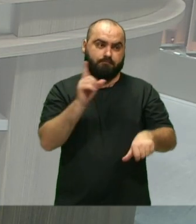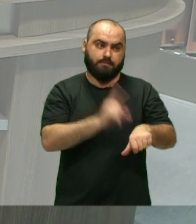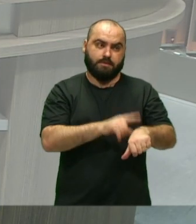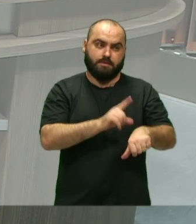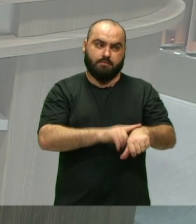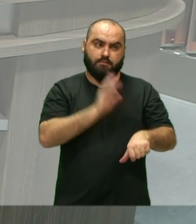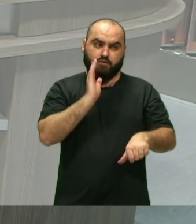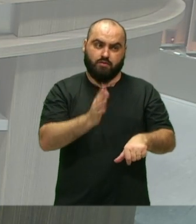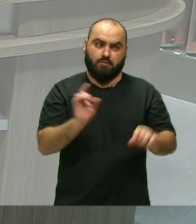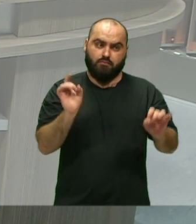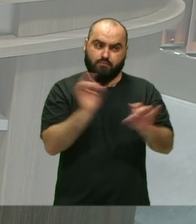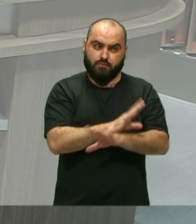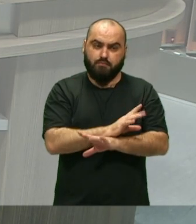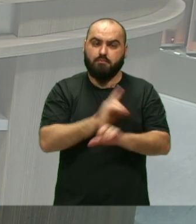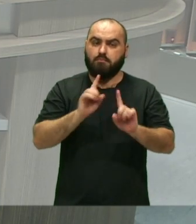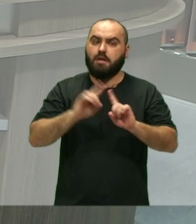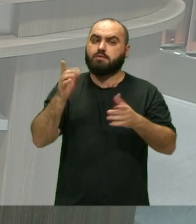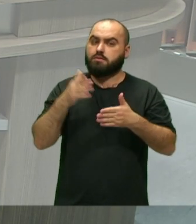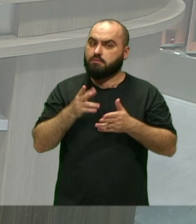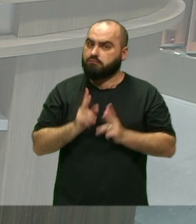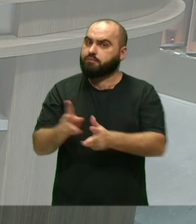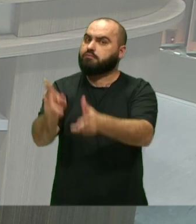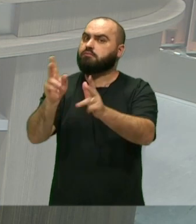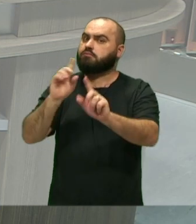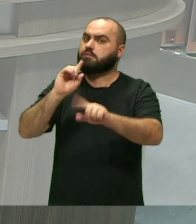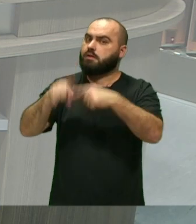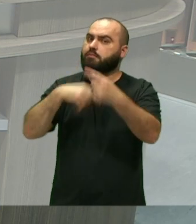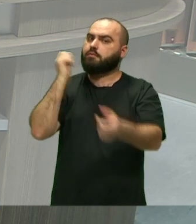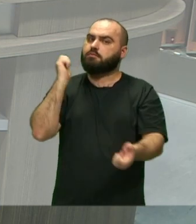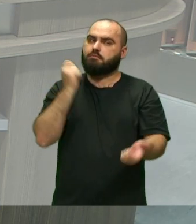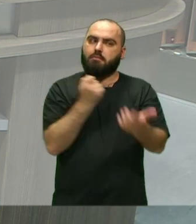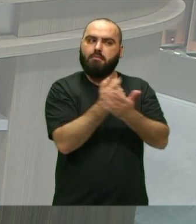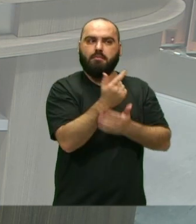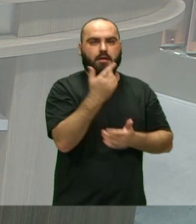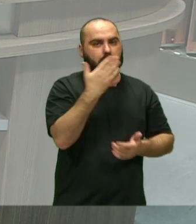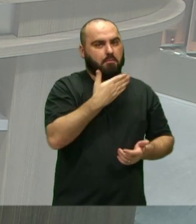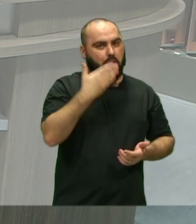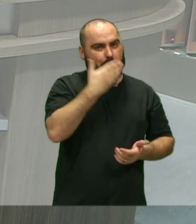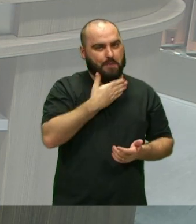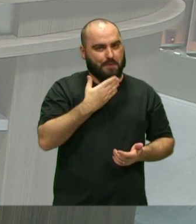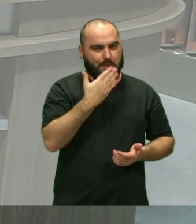estourando Nesse bloco aqui Mas eu vou seguir adiante Pois eu pago um bolo Para o pessoal aí